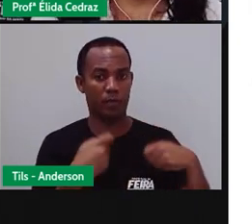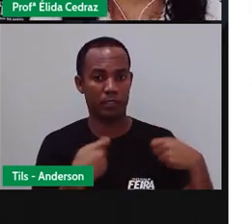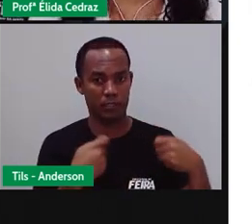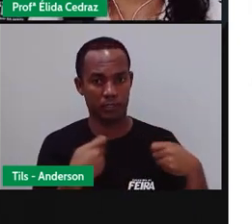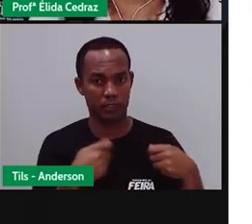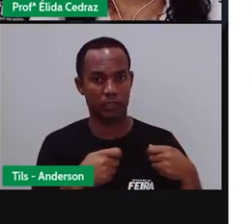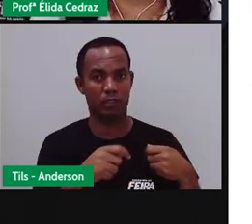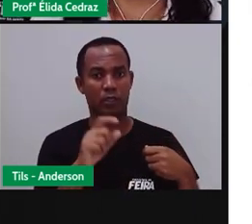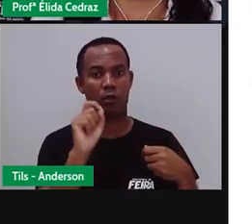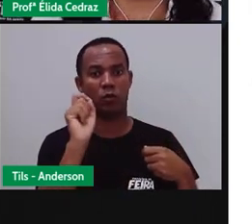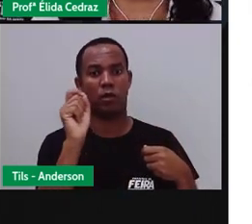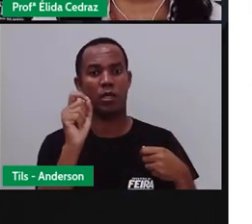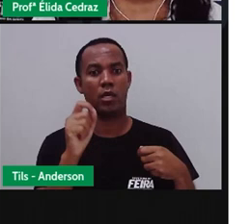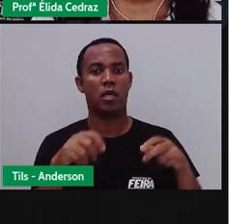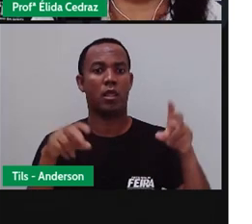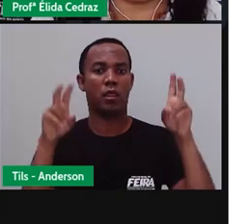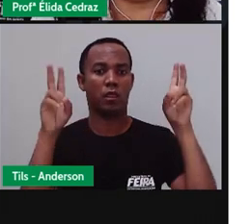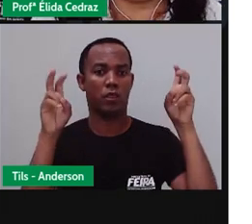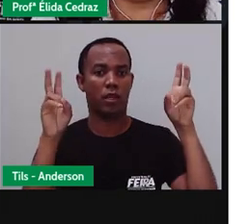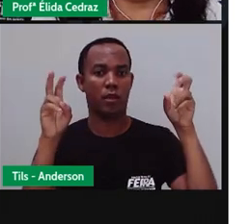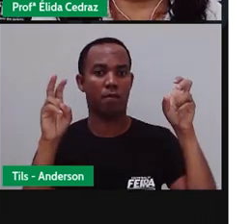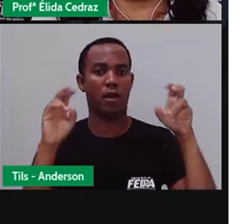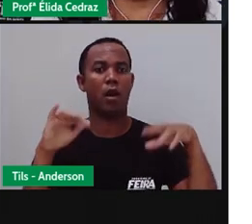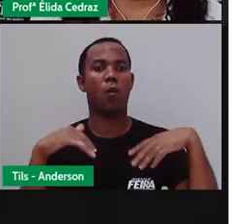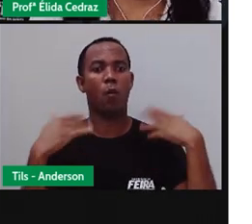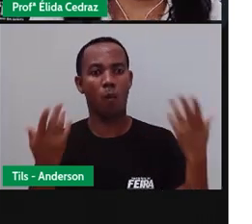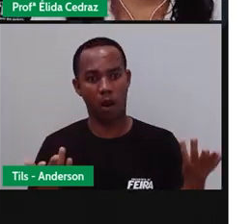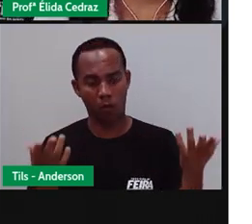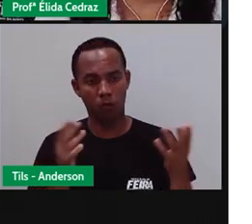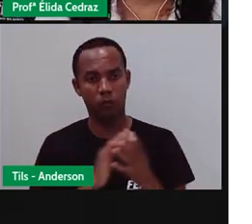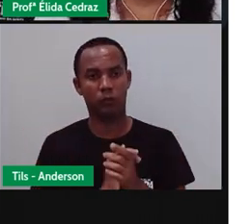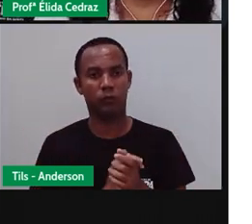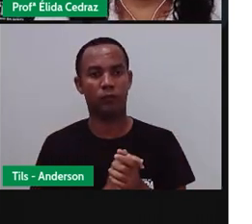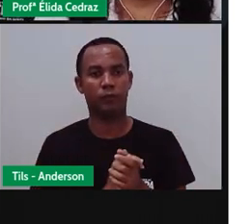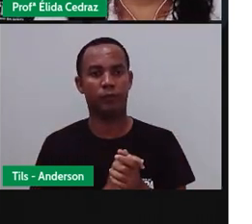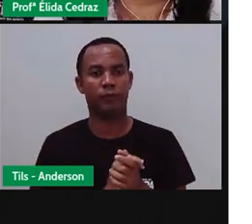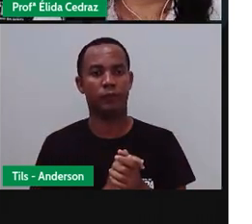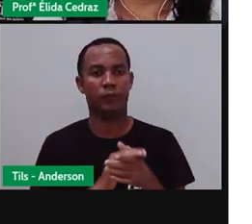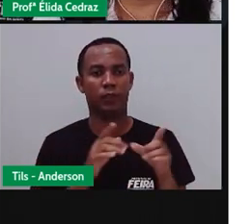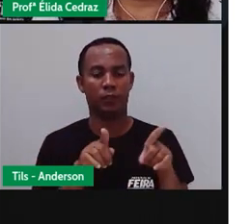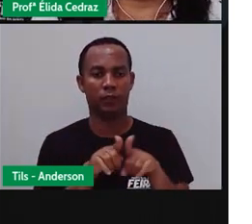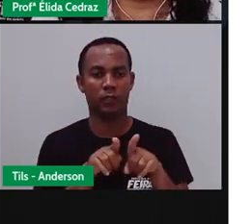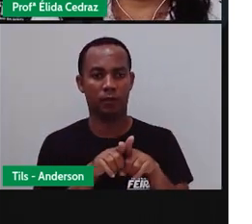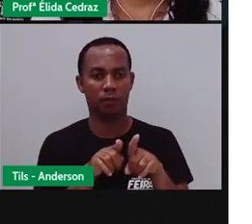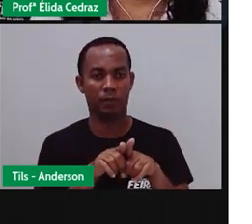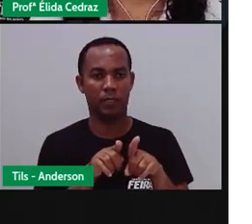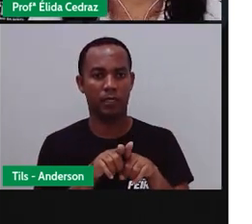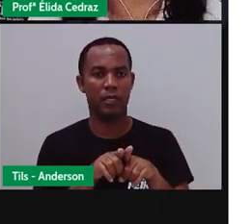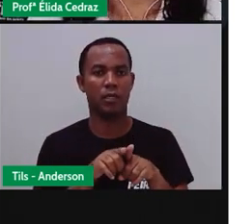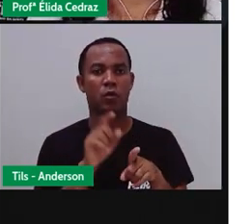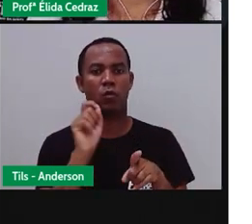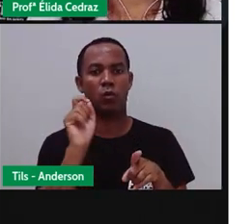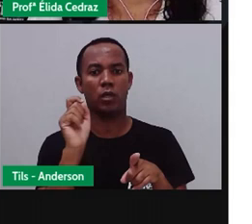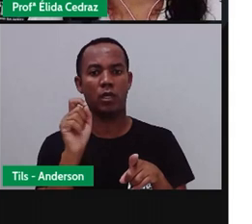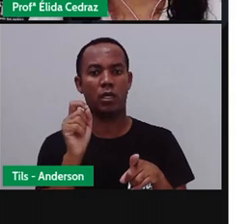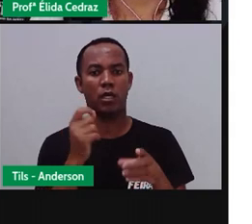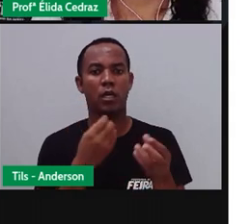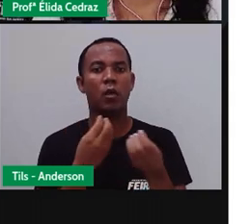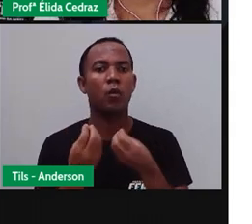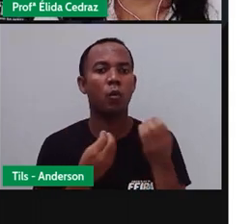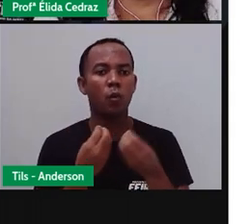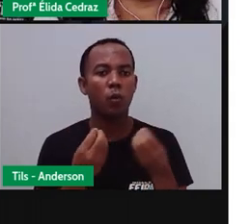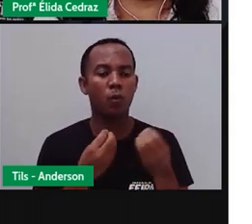título e o título é obrigatório. O subtítulo não é obrigatório. Vai depender